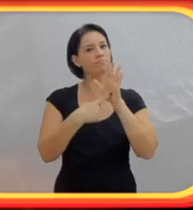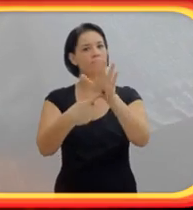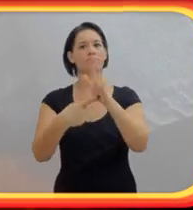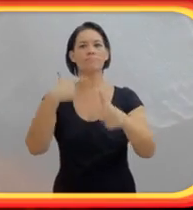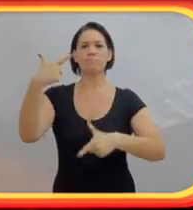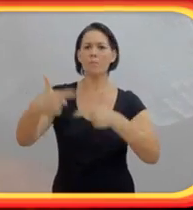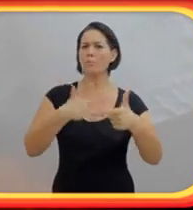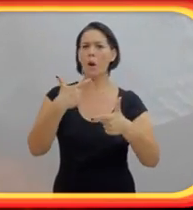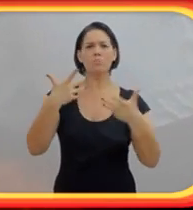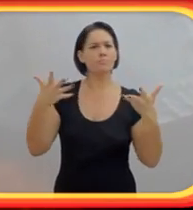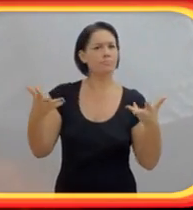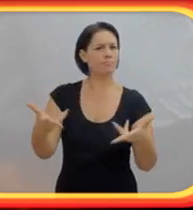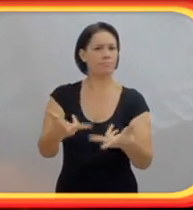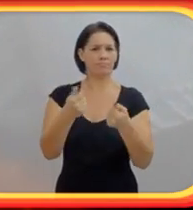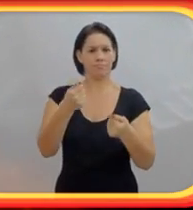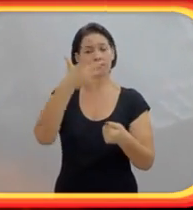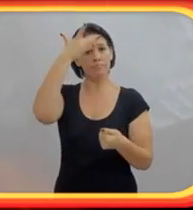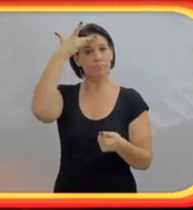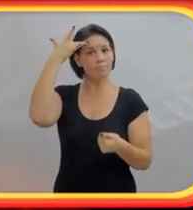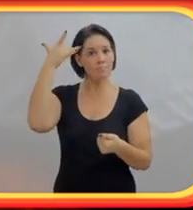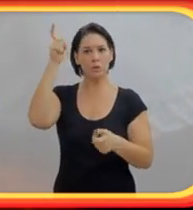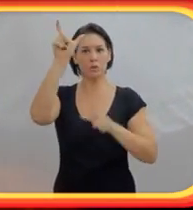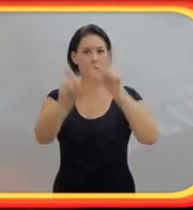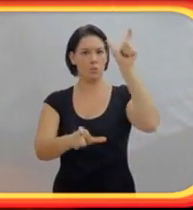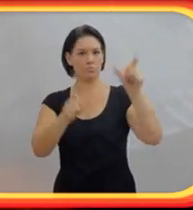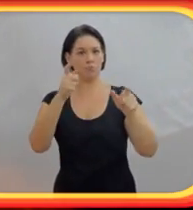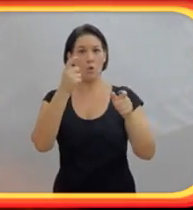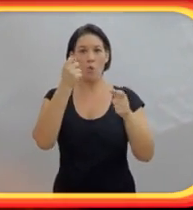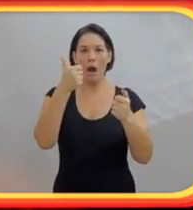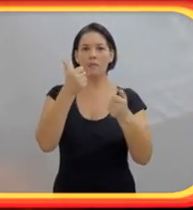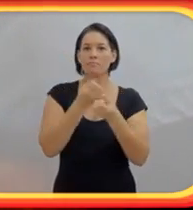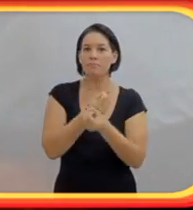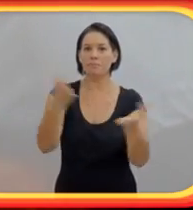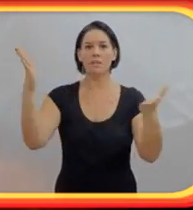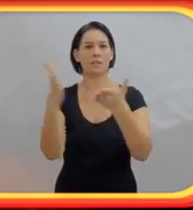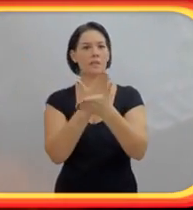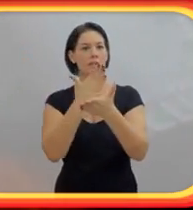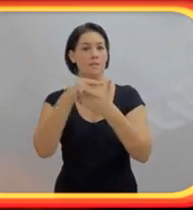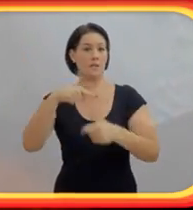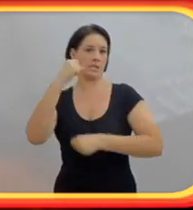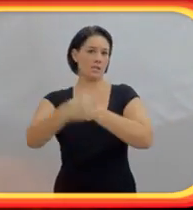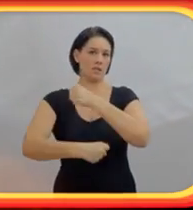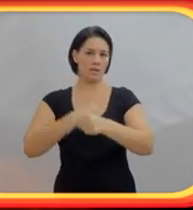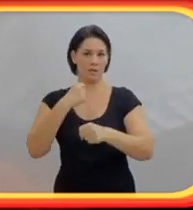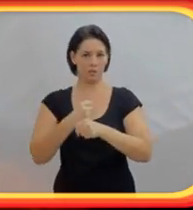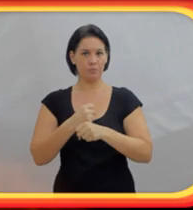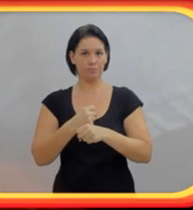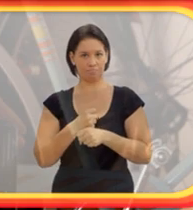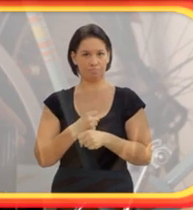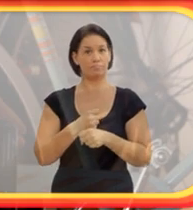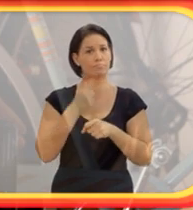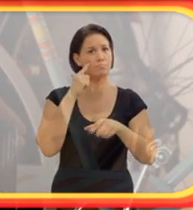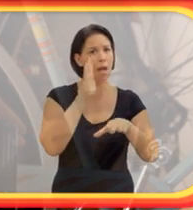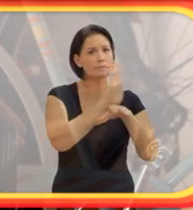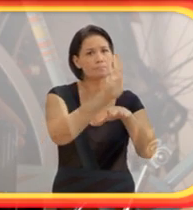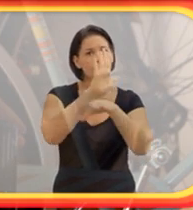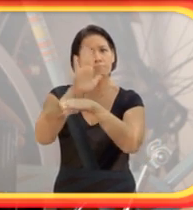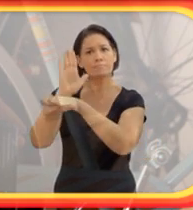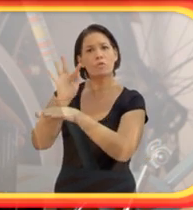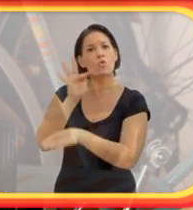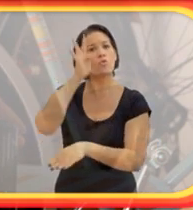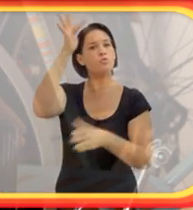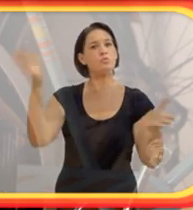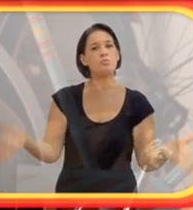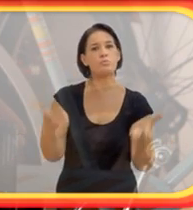de aula. Esse trabalho deu um trabalho muito grande e a gente está aí quase publicando o livro esse ano sobre esse trabalho, até para ajudar os futuros